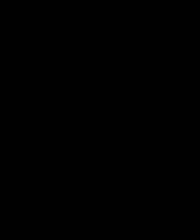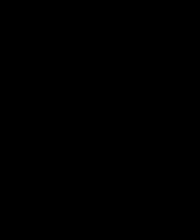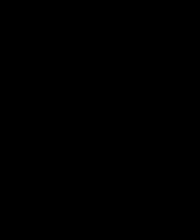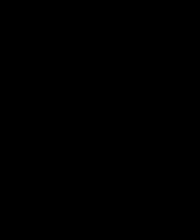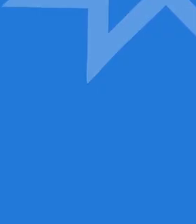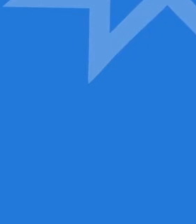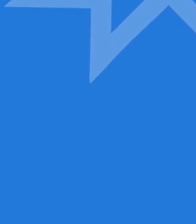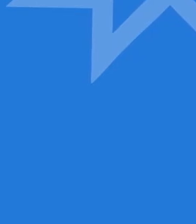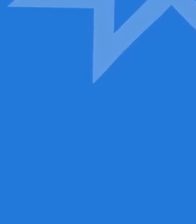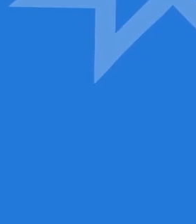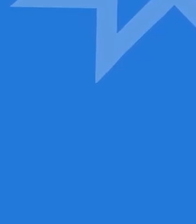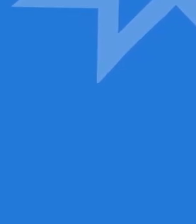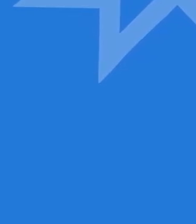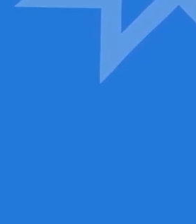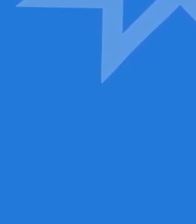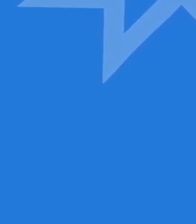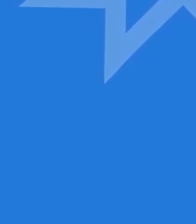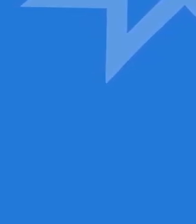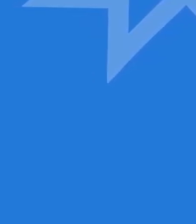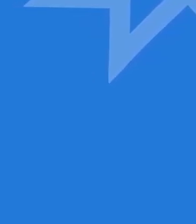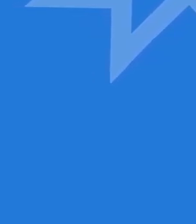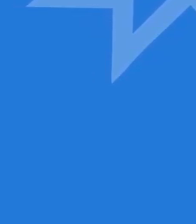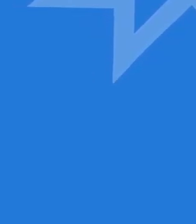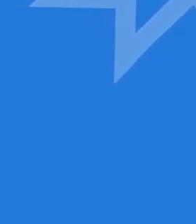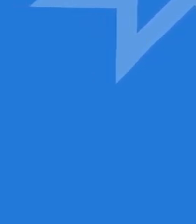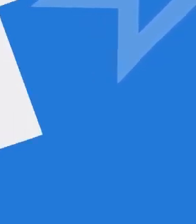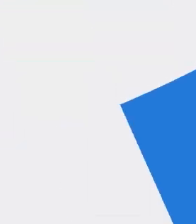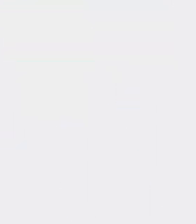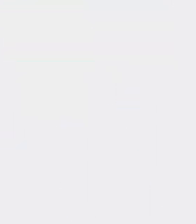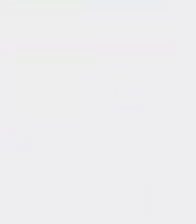E aí E aí